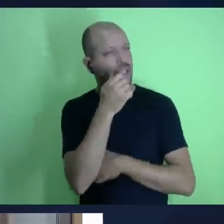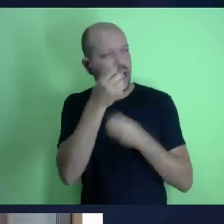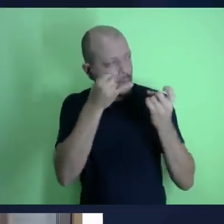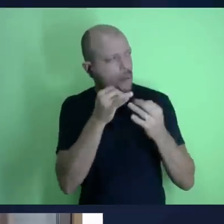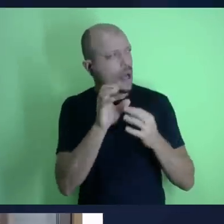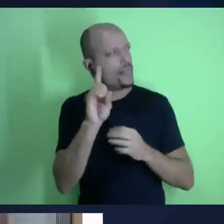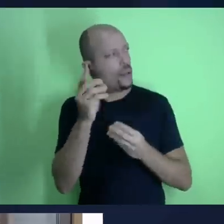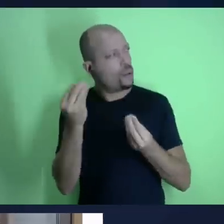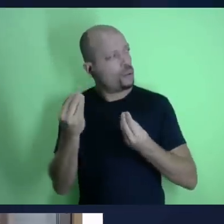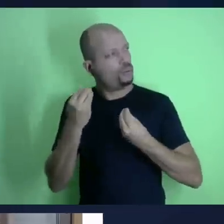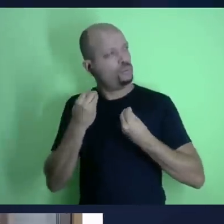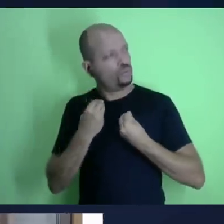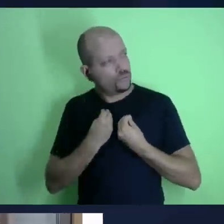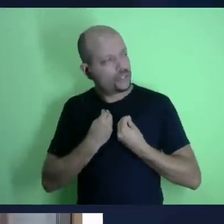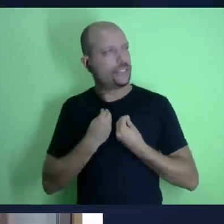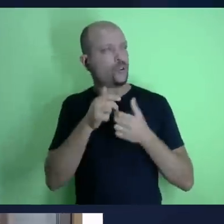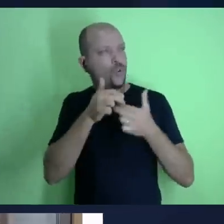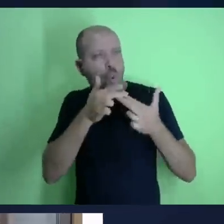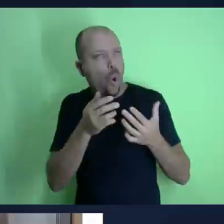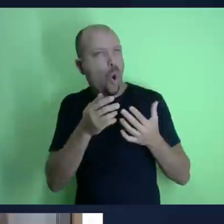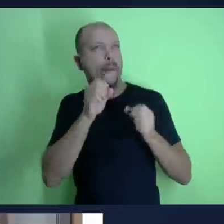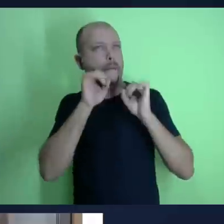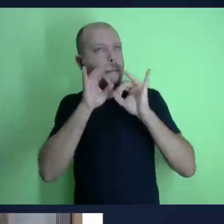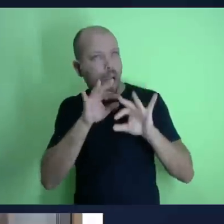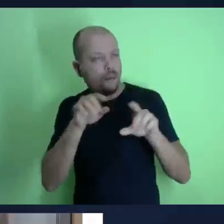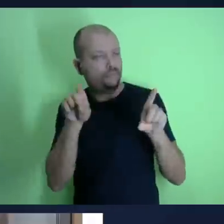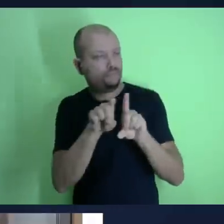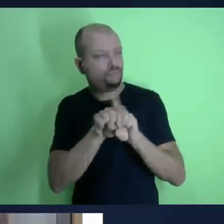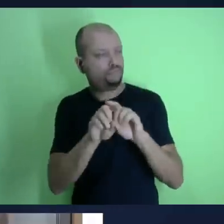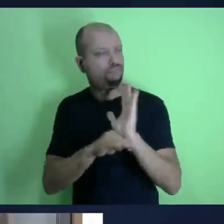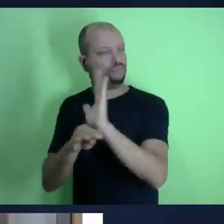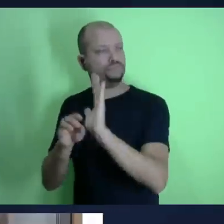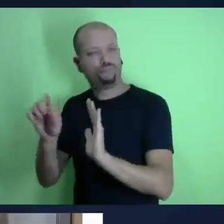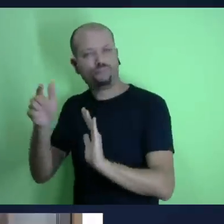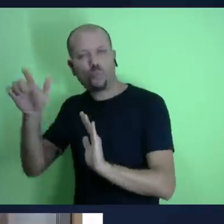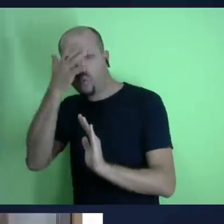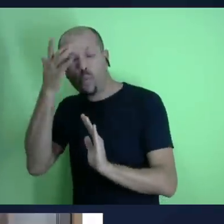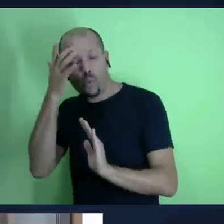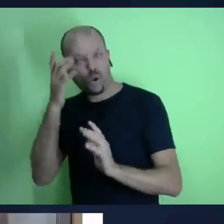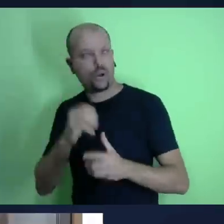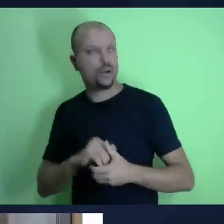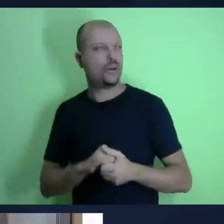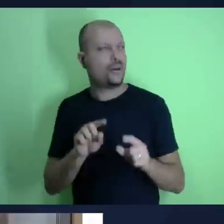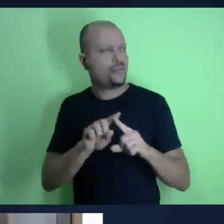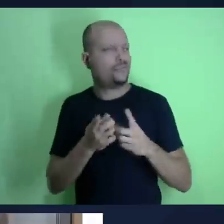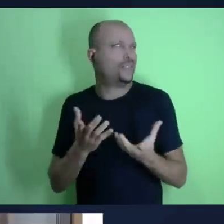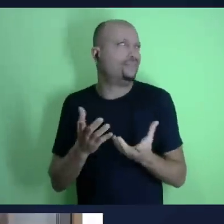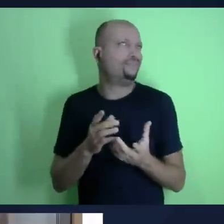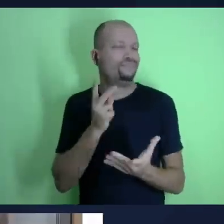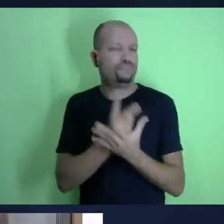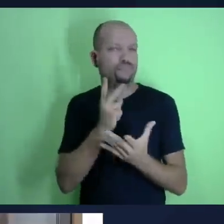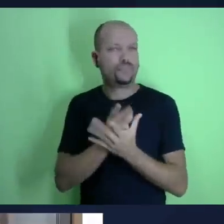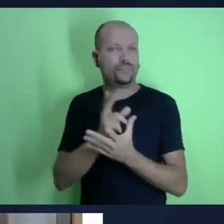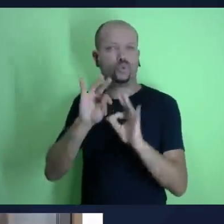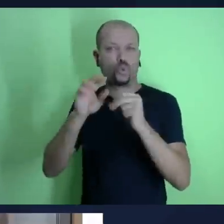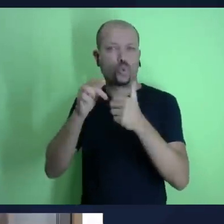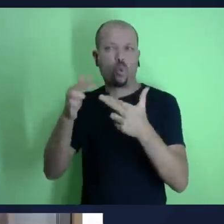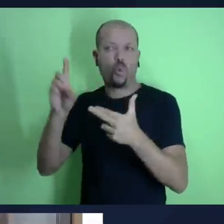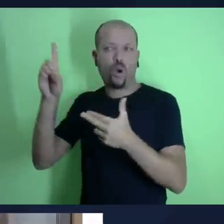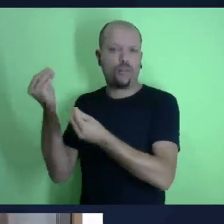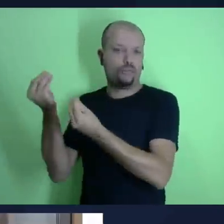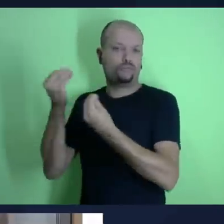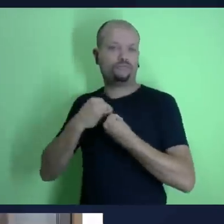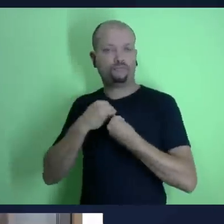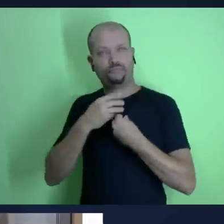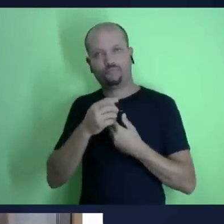abordando esse ponto a maior dádiva que já poderia ter sido dada ao ser humano é a pessoa